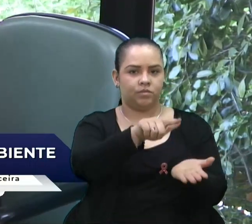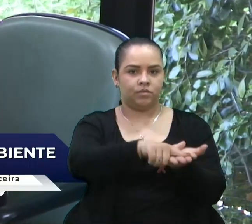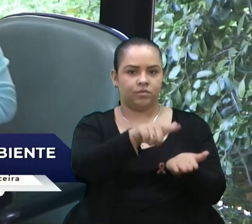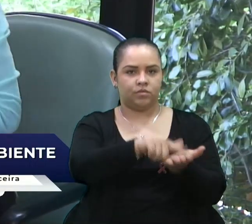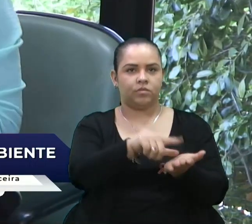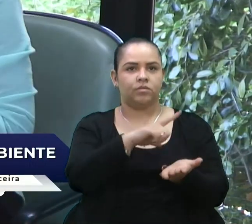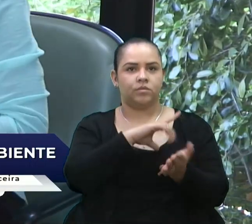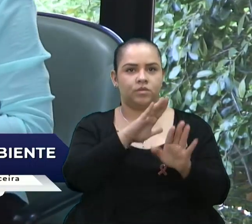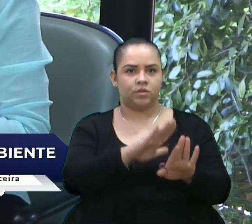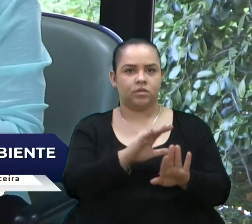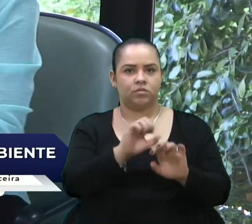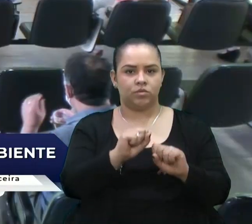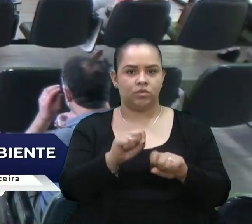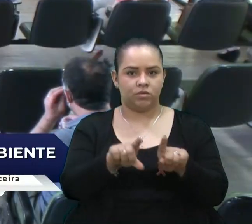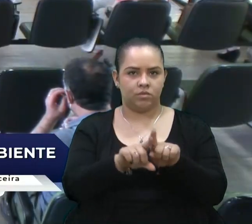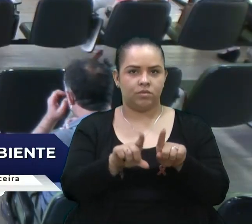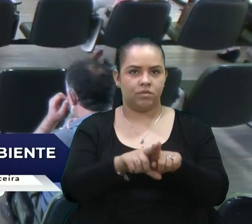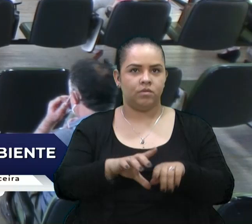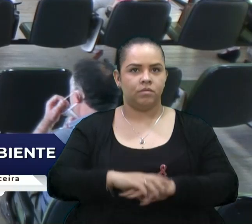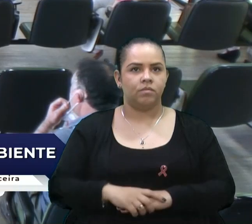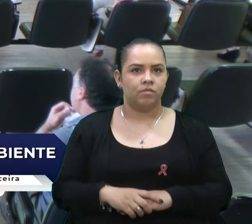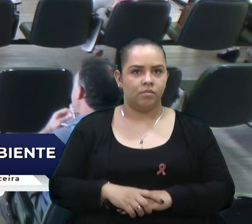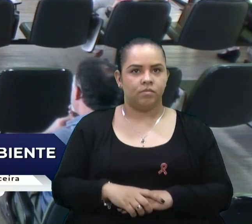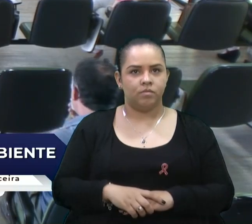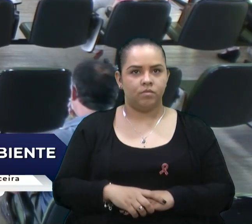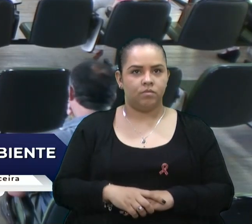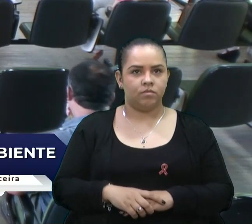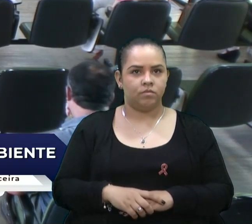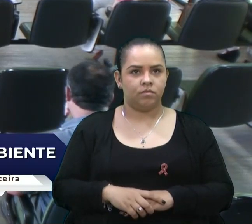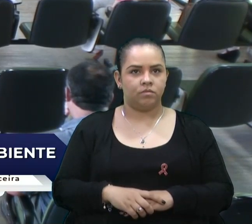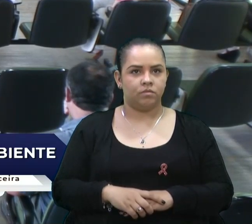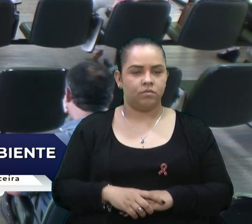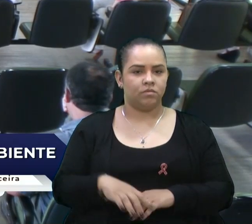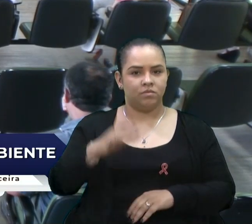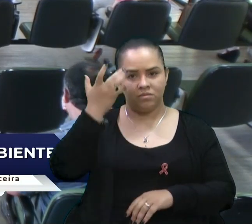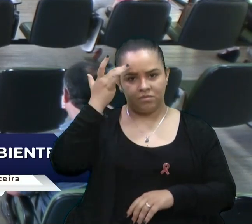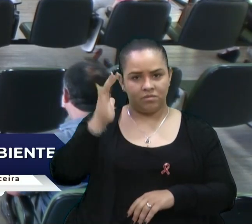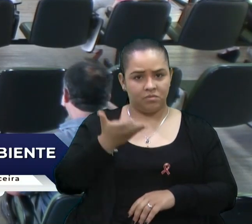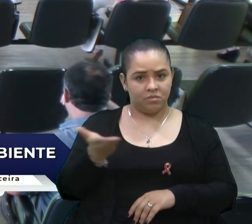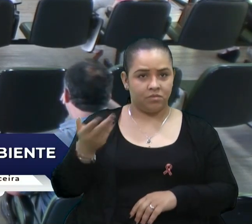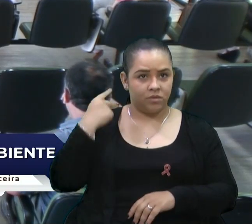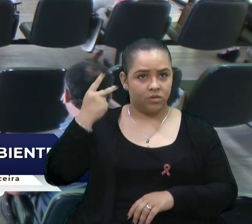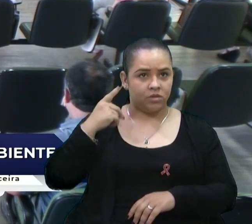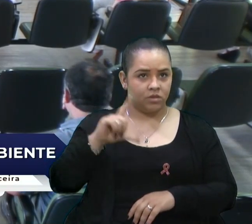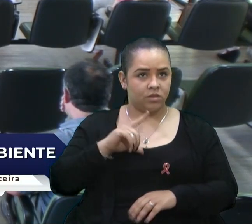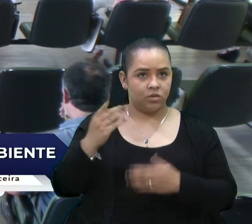sei se os vereadores têm alguma dúvida.